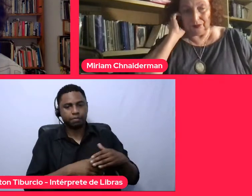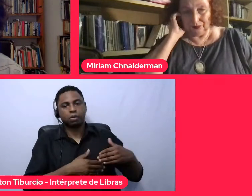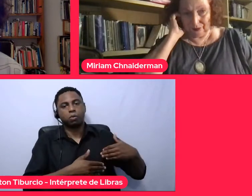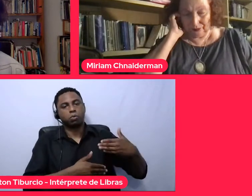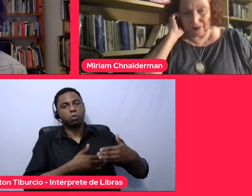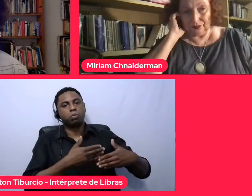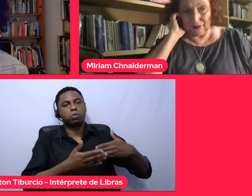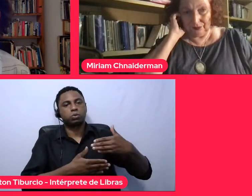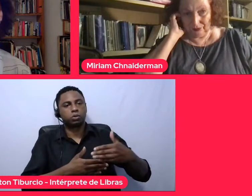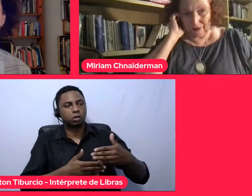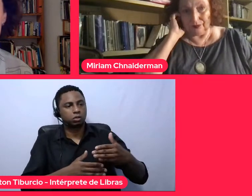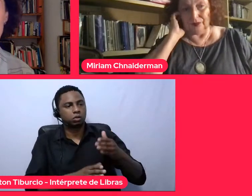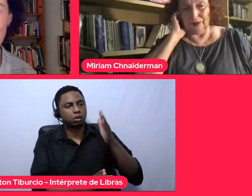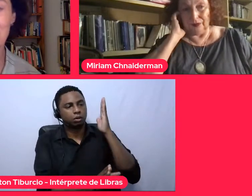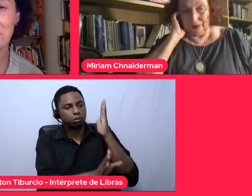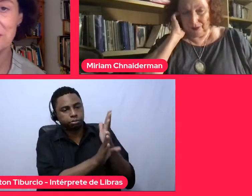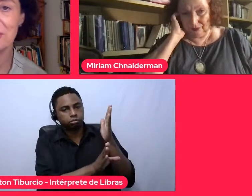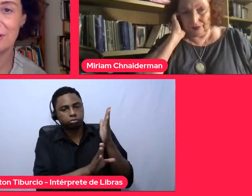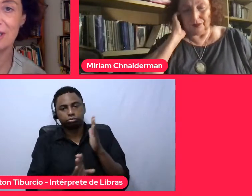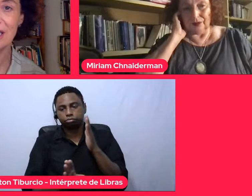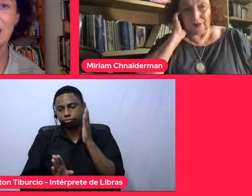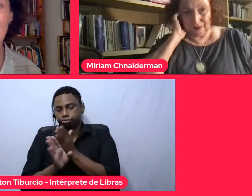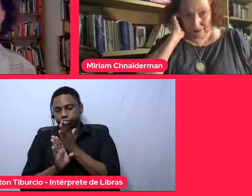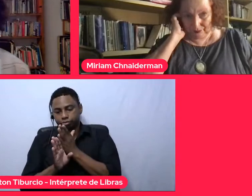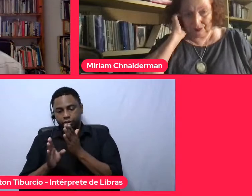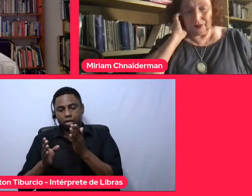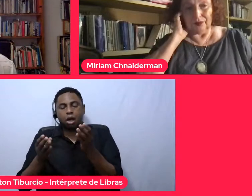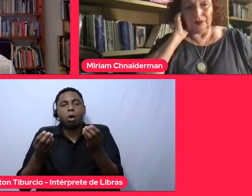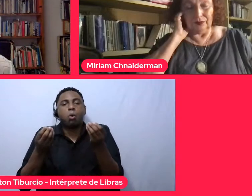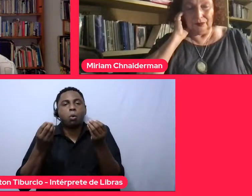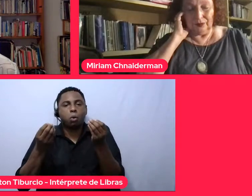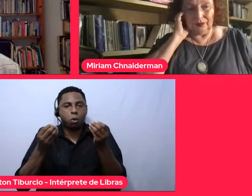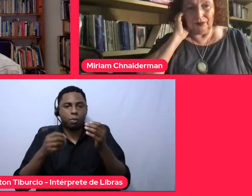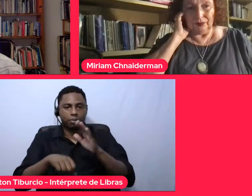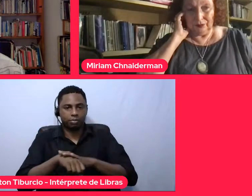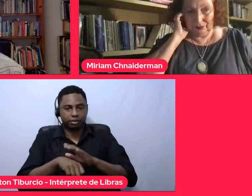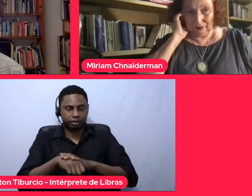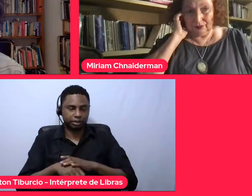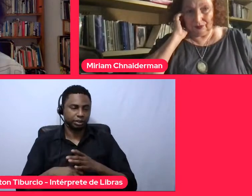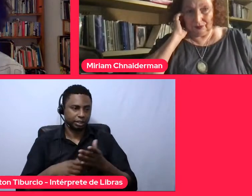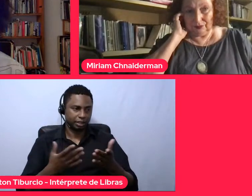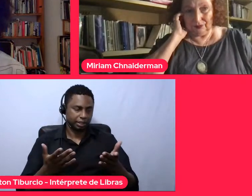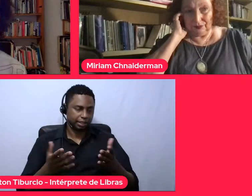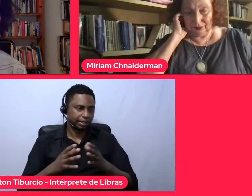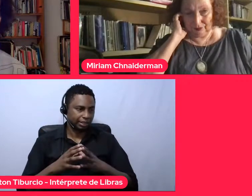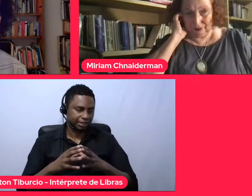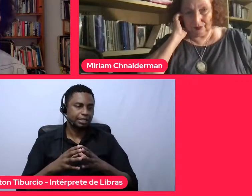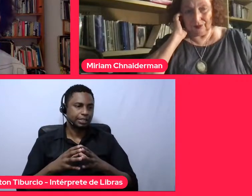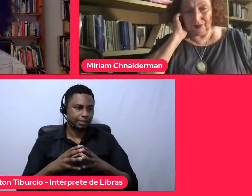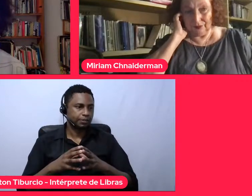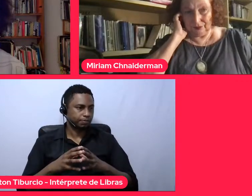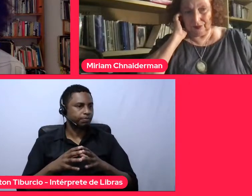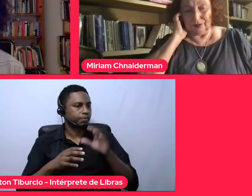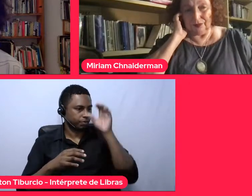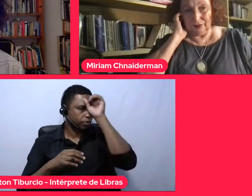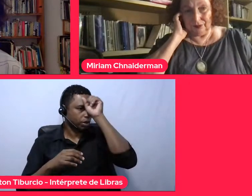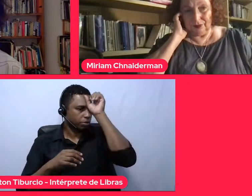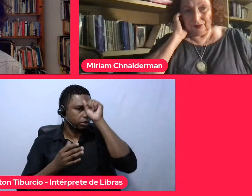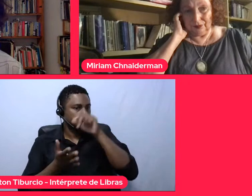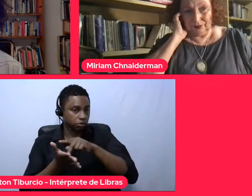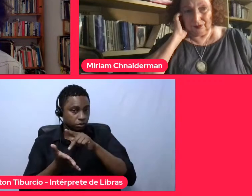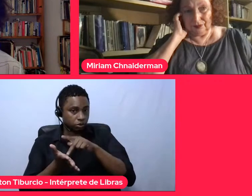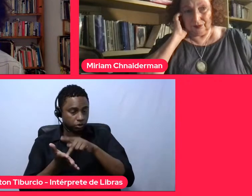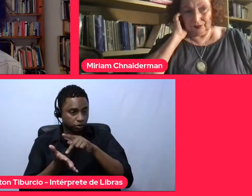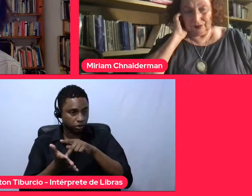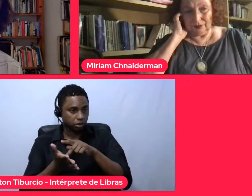você vai descobrindo também como você vai fazer e foi realmente um imenso aprendizado, o contato